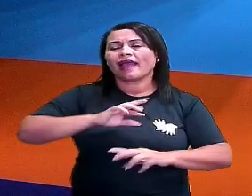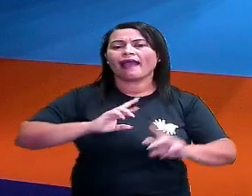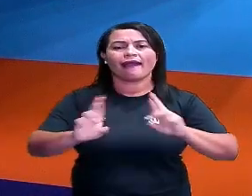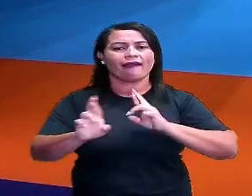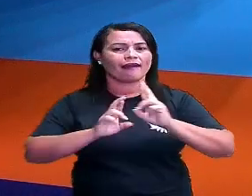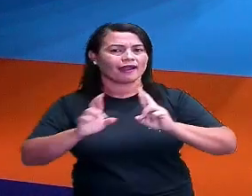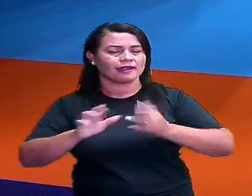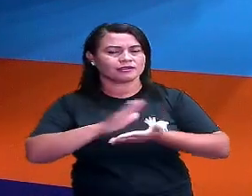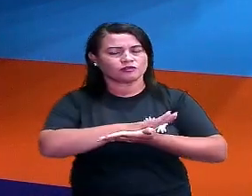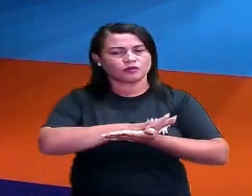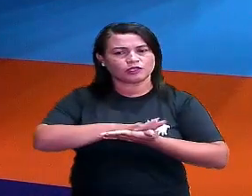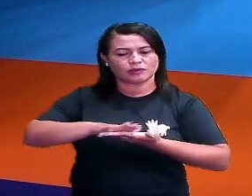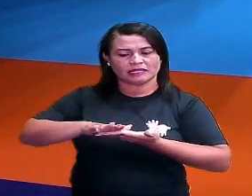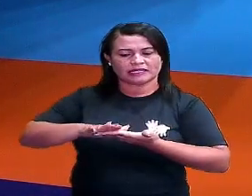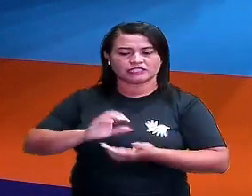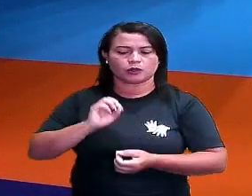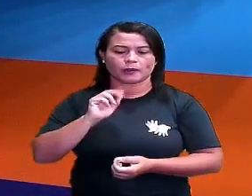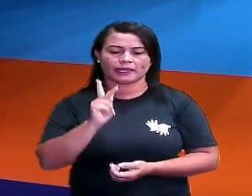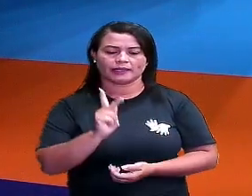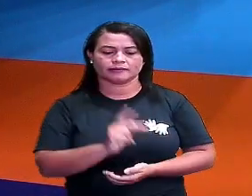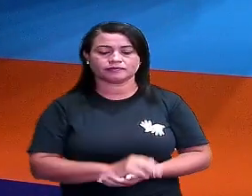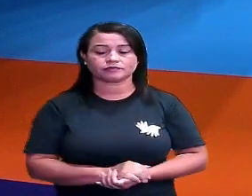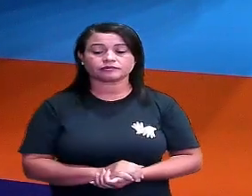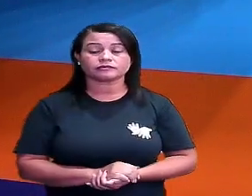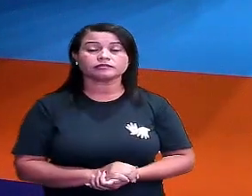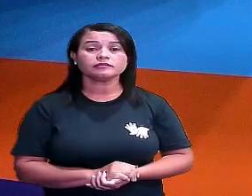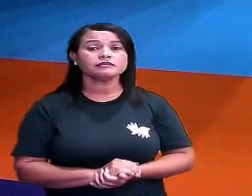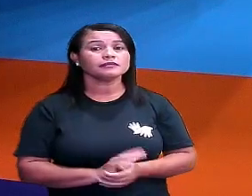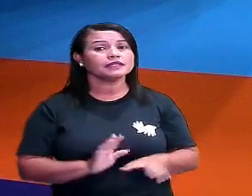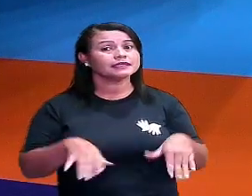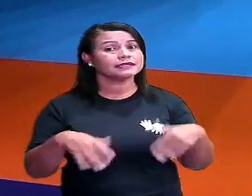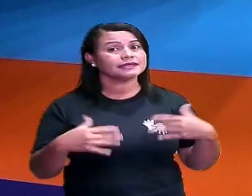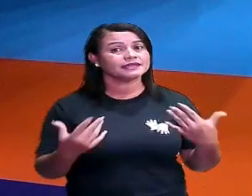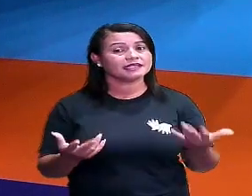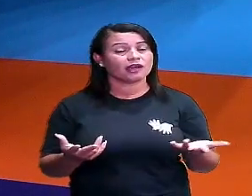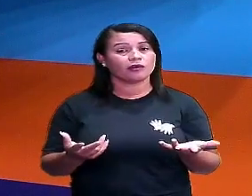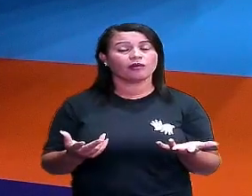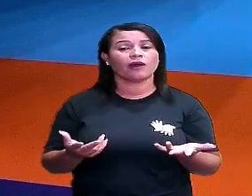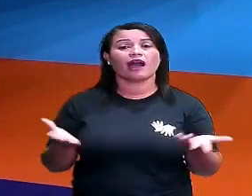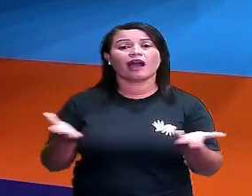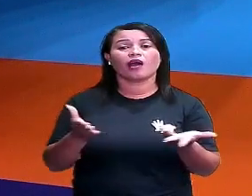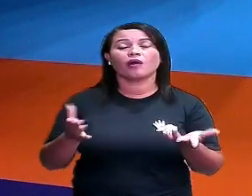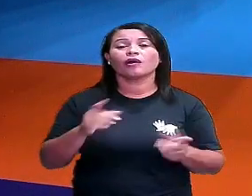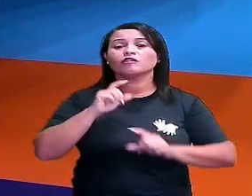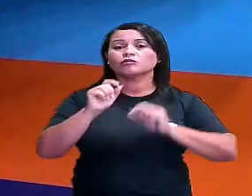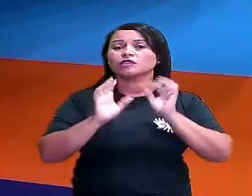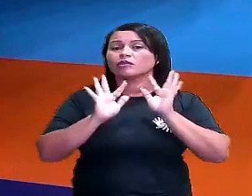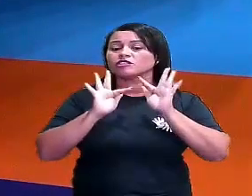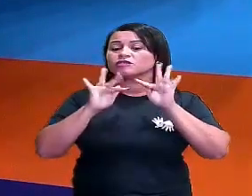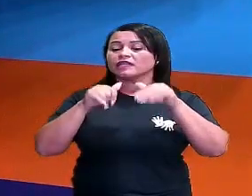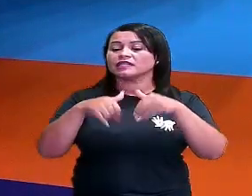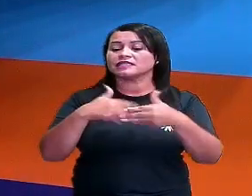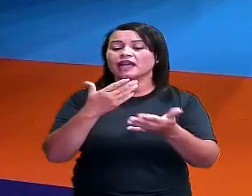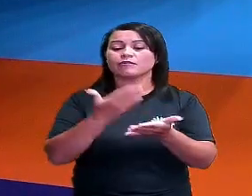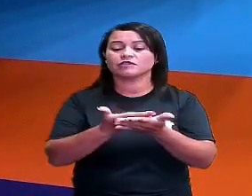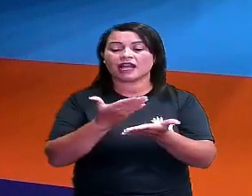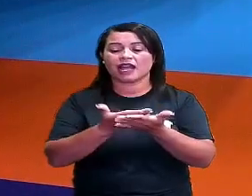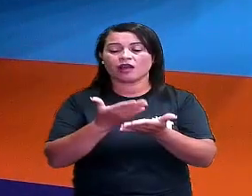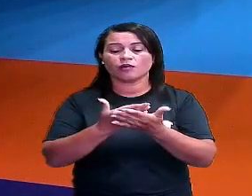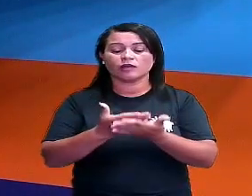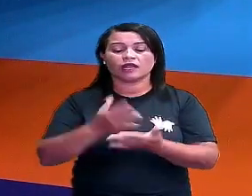planas geométricas. Ok? Então, vamos lá pra gente finalizar a nossa aula